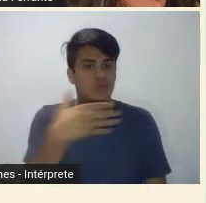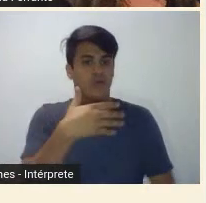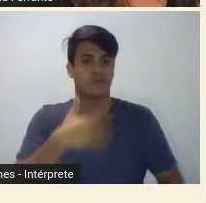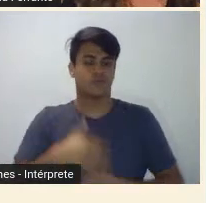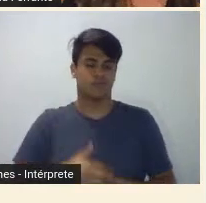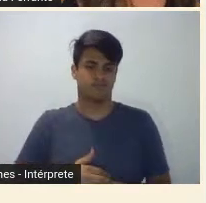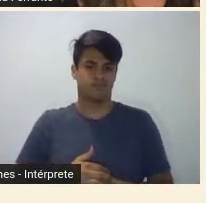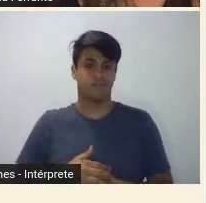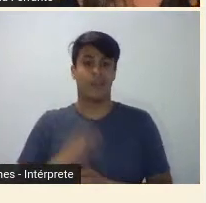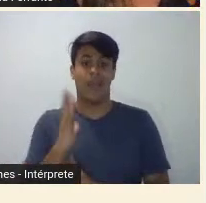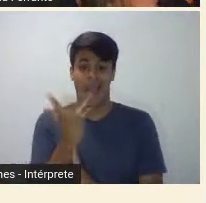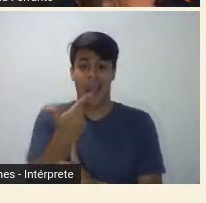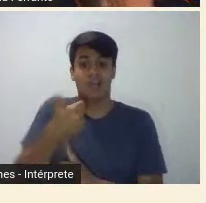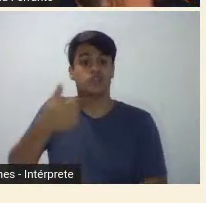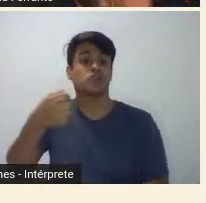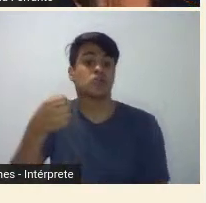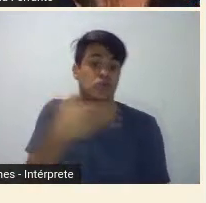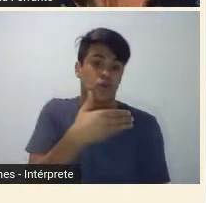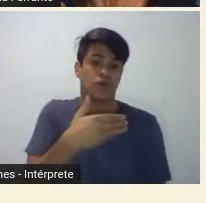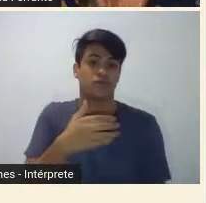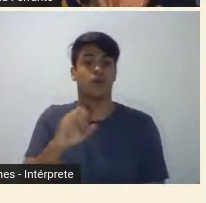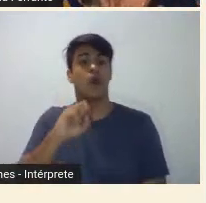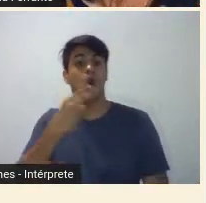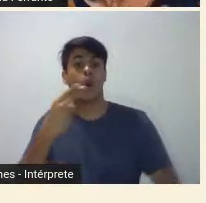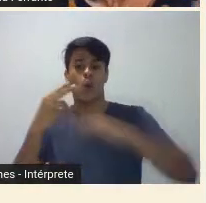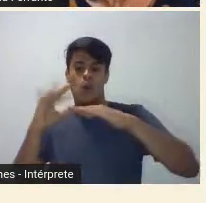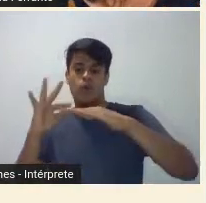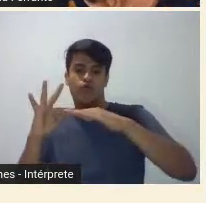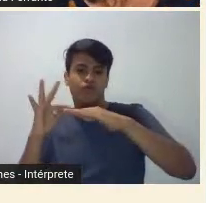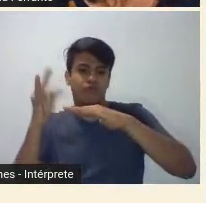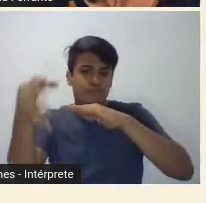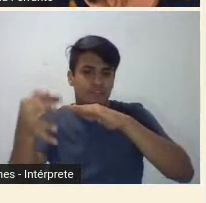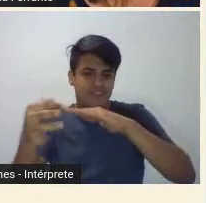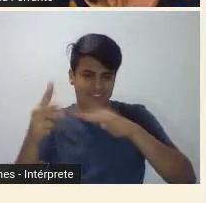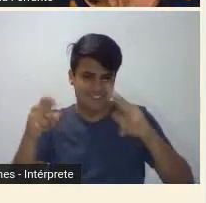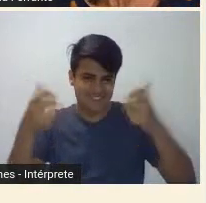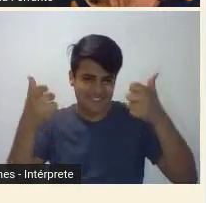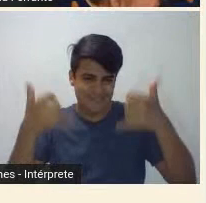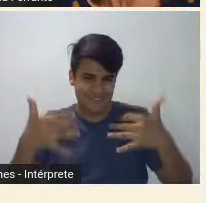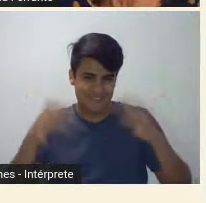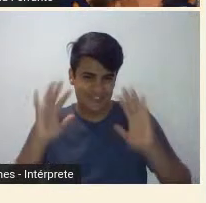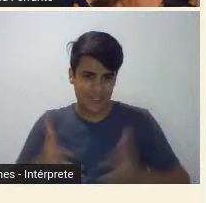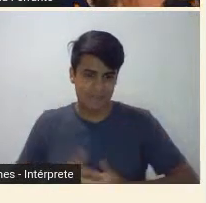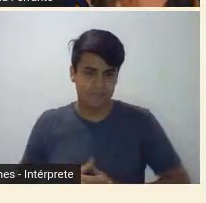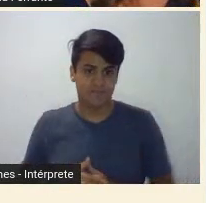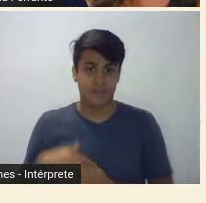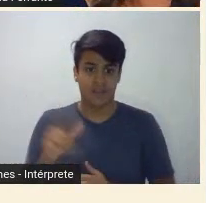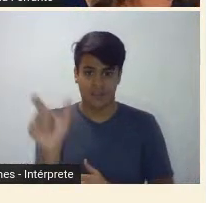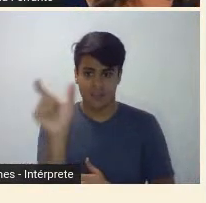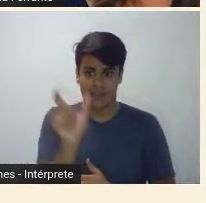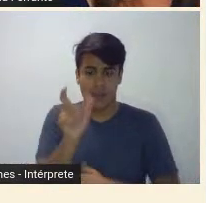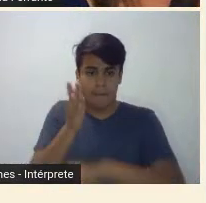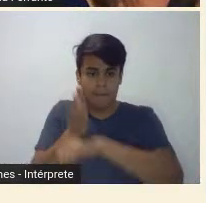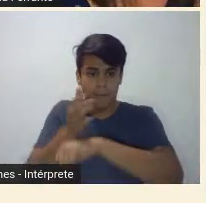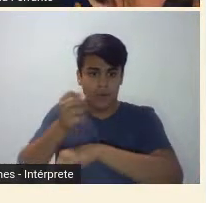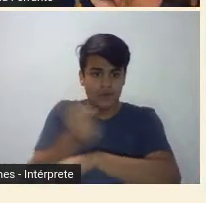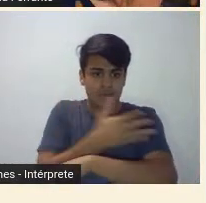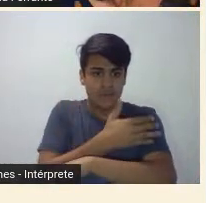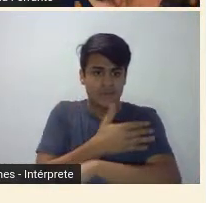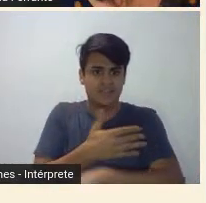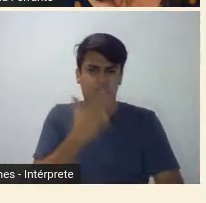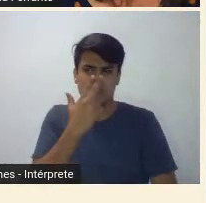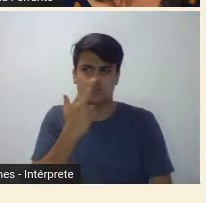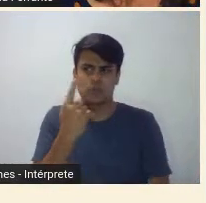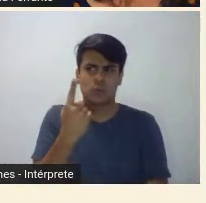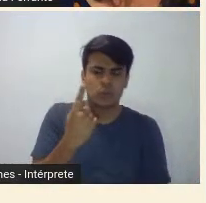nova ou futuristas, como já foi falado aqui. O termo modernista foi usado, me parece, duas vezes